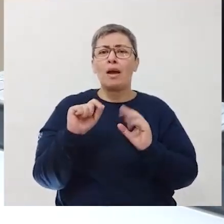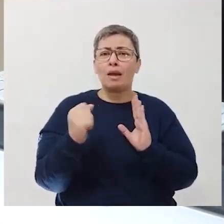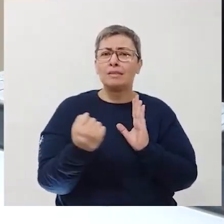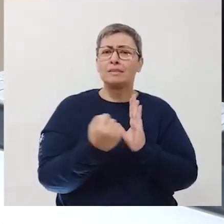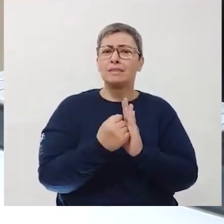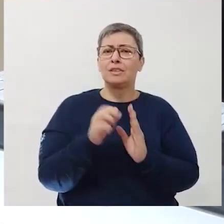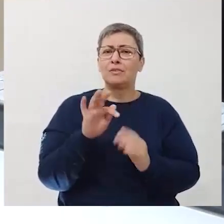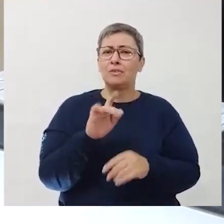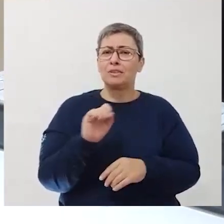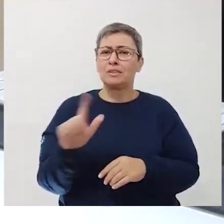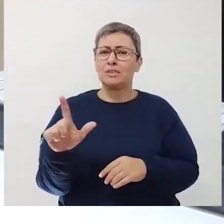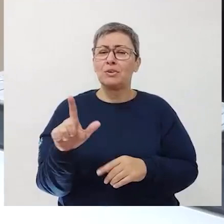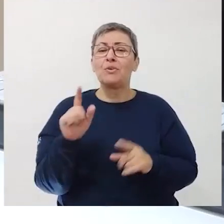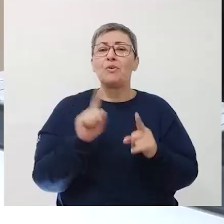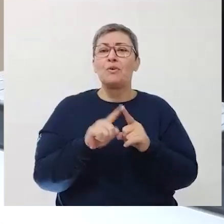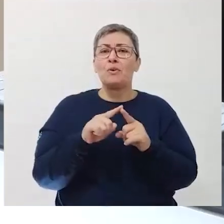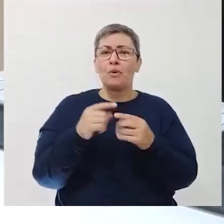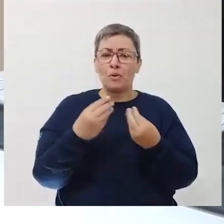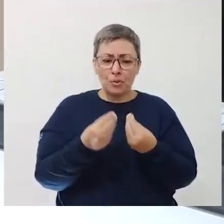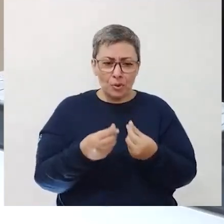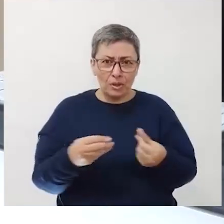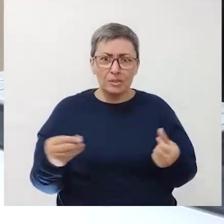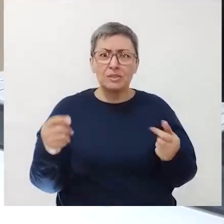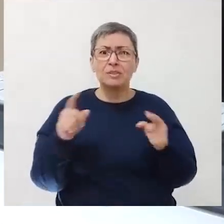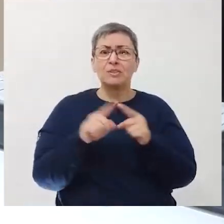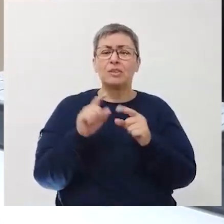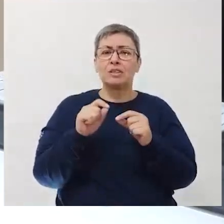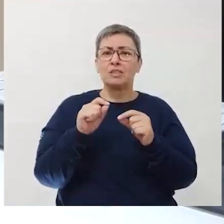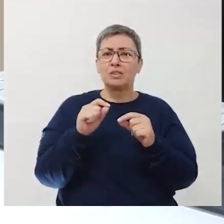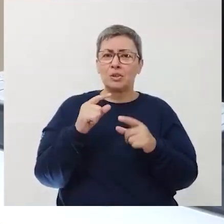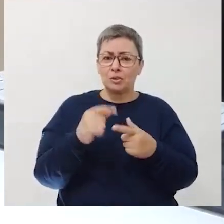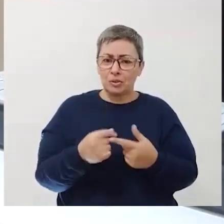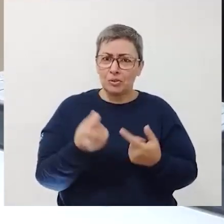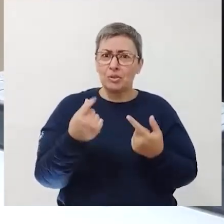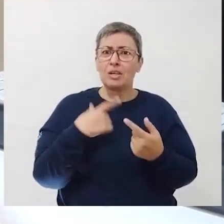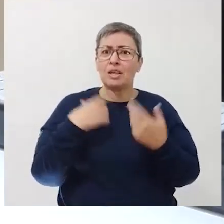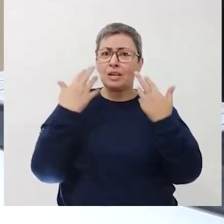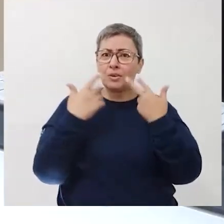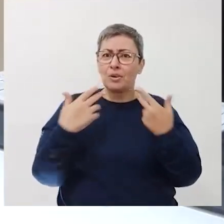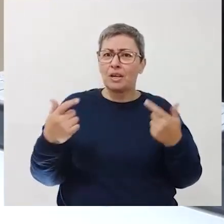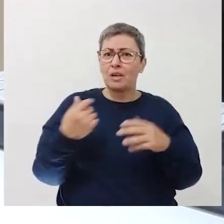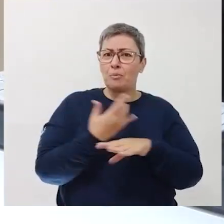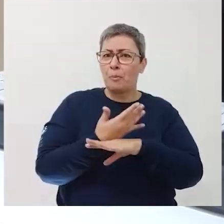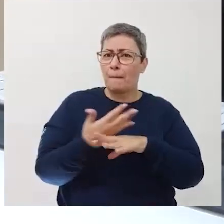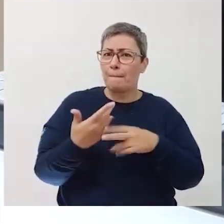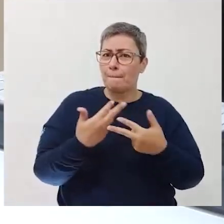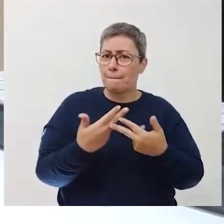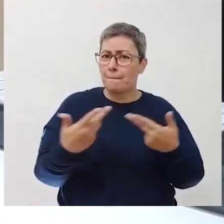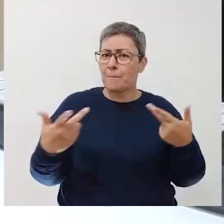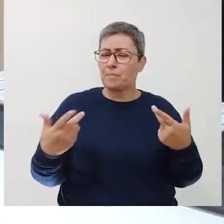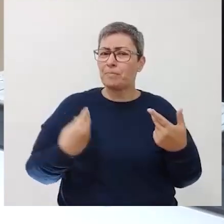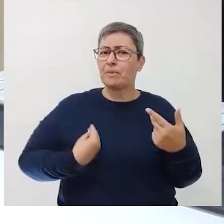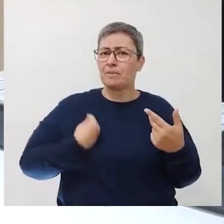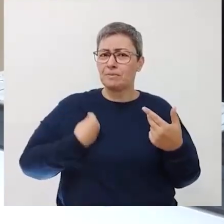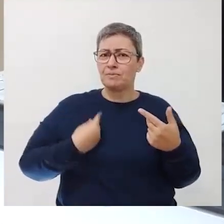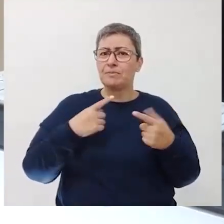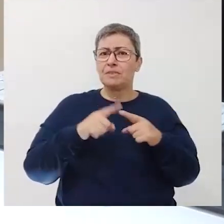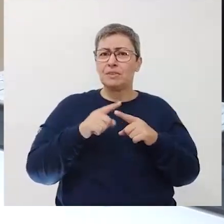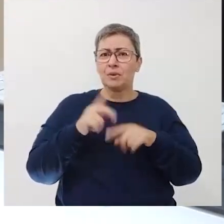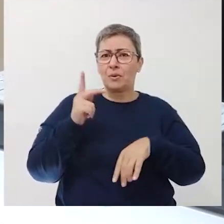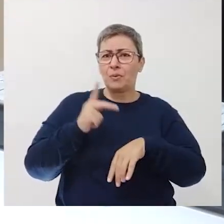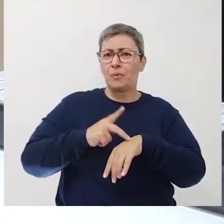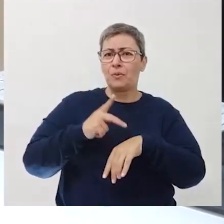o que é registros fósseis? São os vestígios preservados de animais, plantas e outros seres.